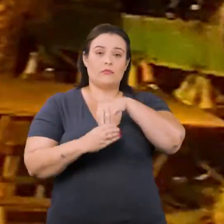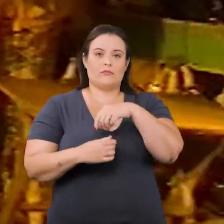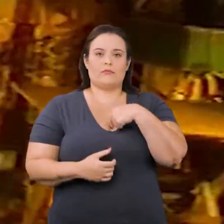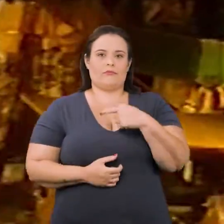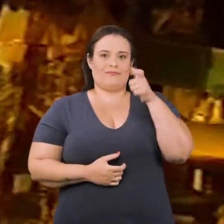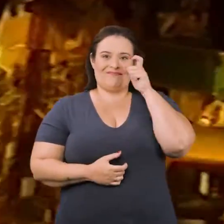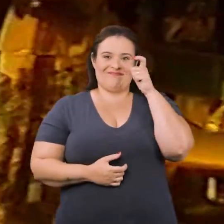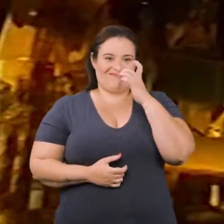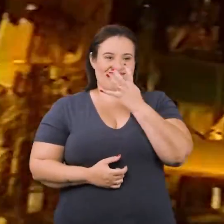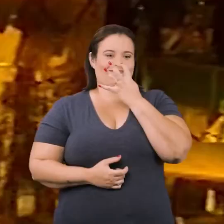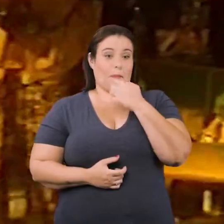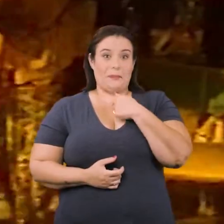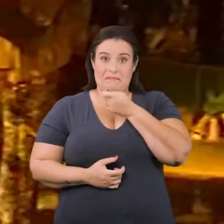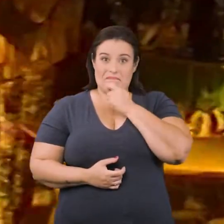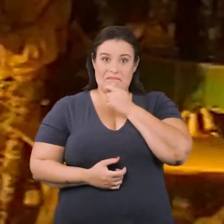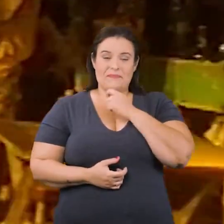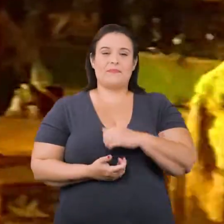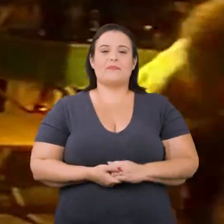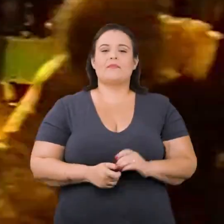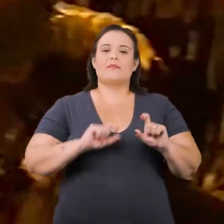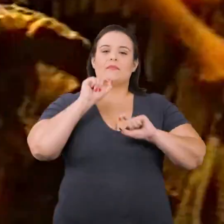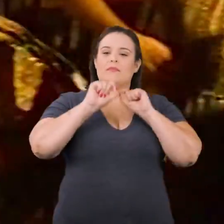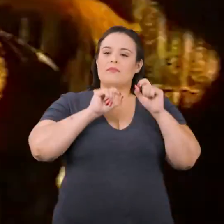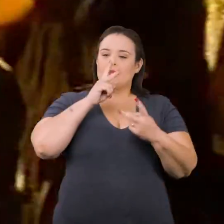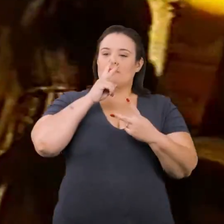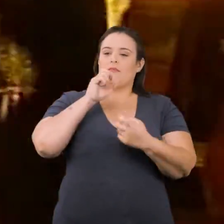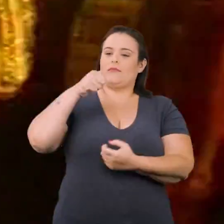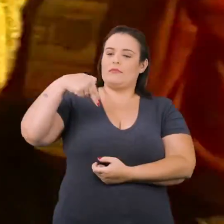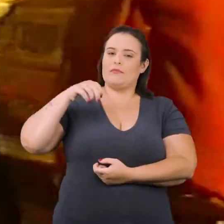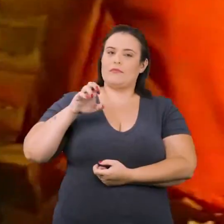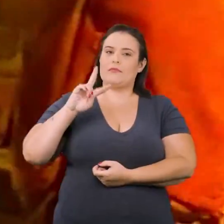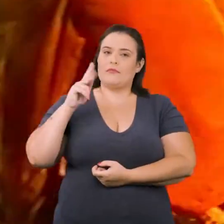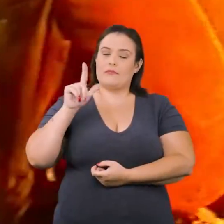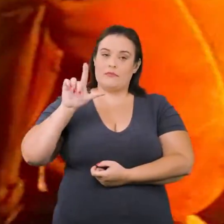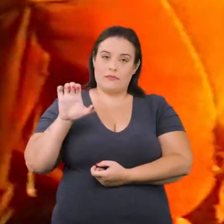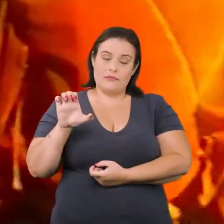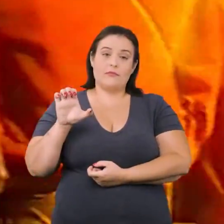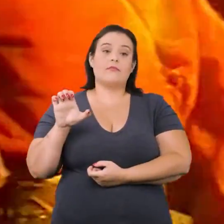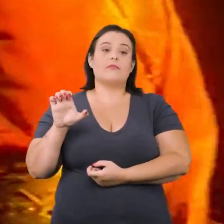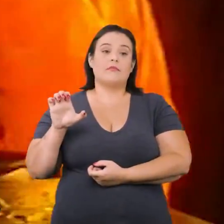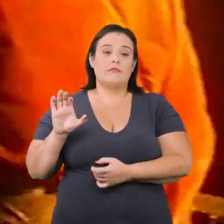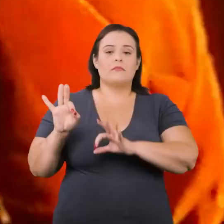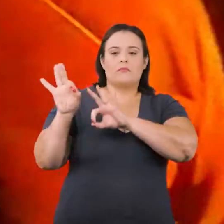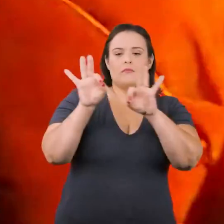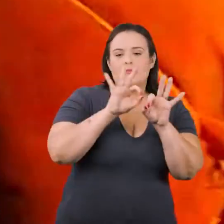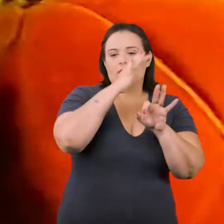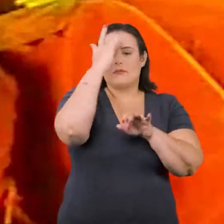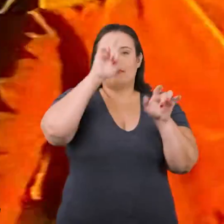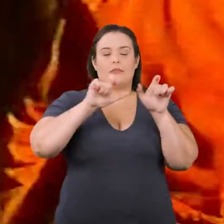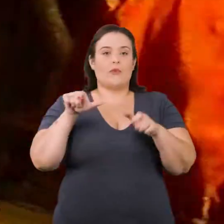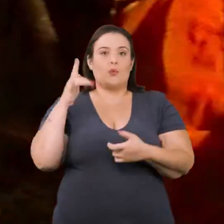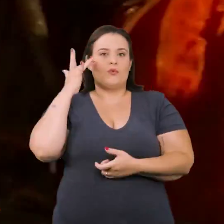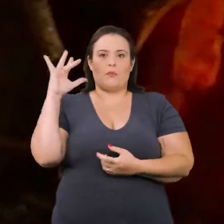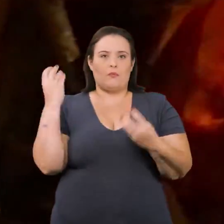ficava impressionado, ainda fico impressionado, com a força que Nelly tinha de arregimentar pessoas e mesmo não sabendo como